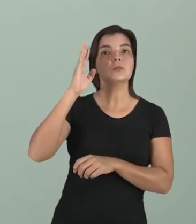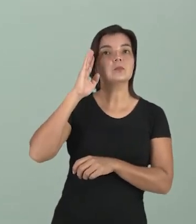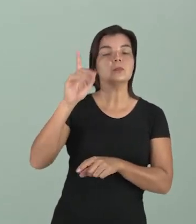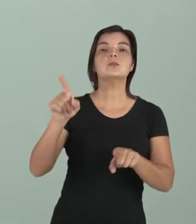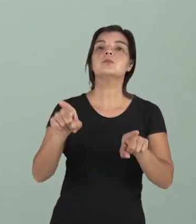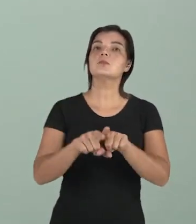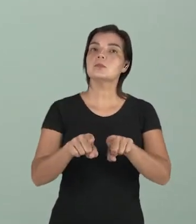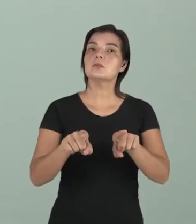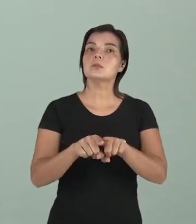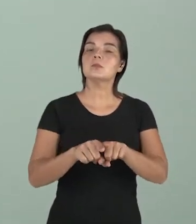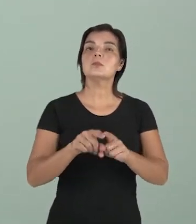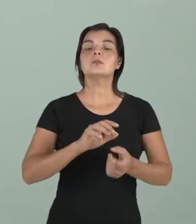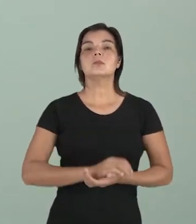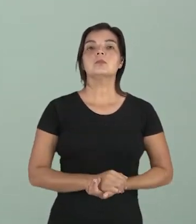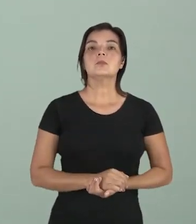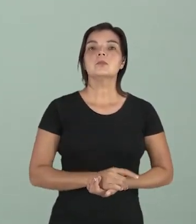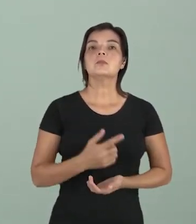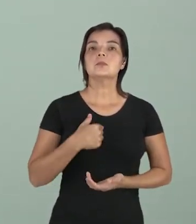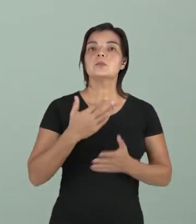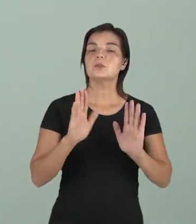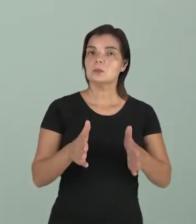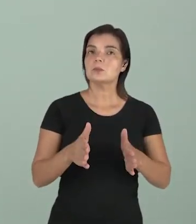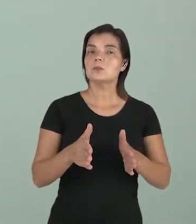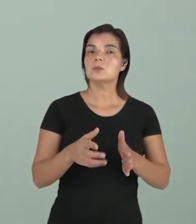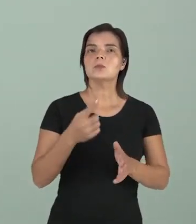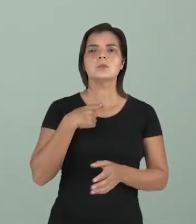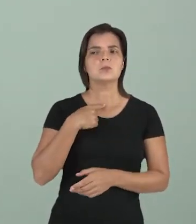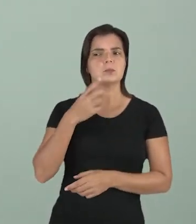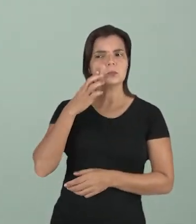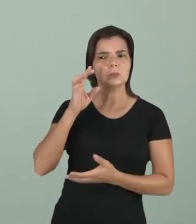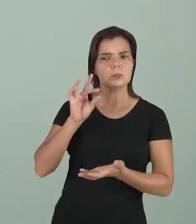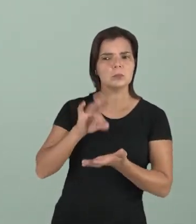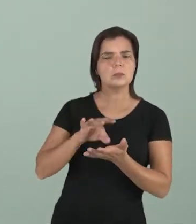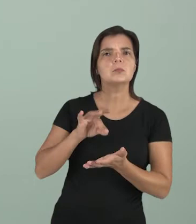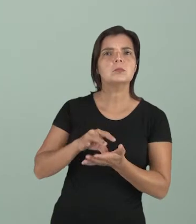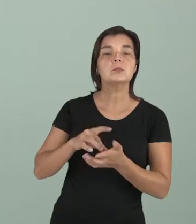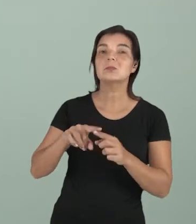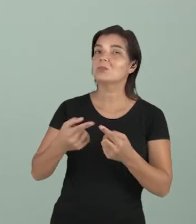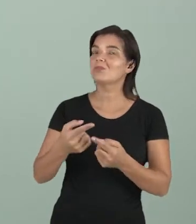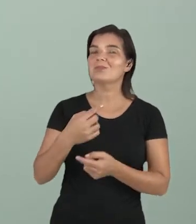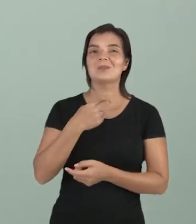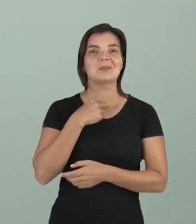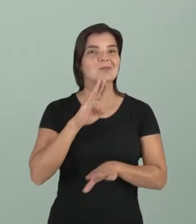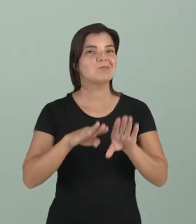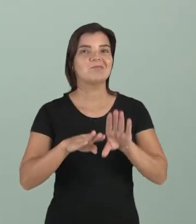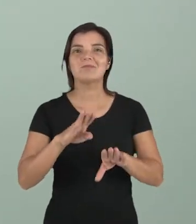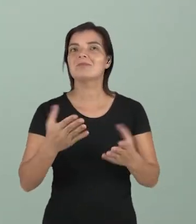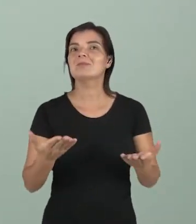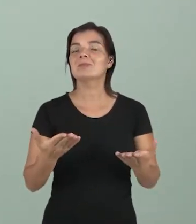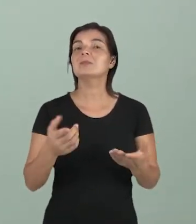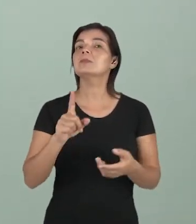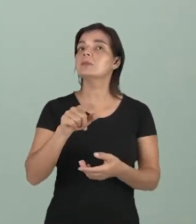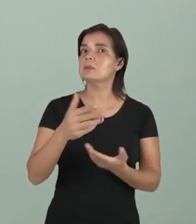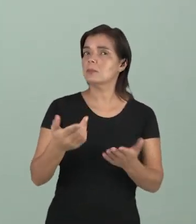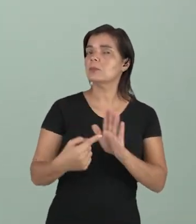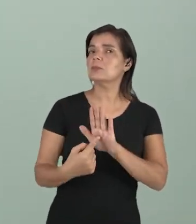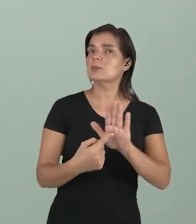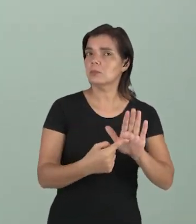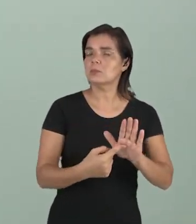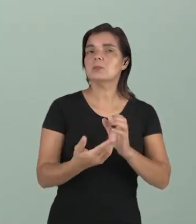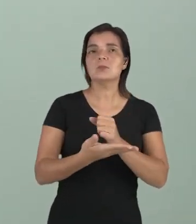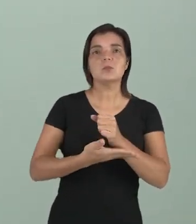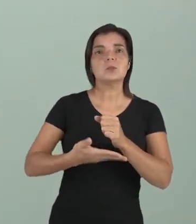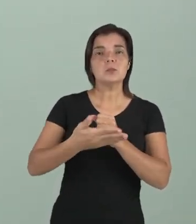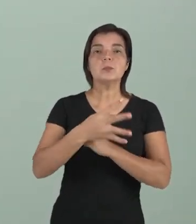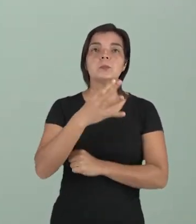aquilo que eu julgo ser real pode não ser. Então, ele mostra as